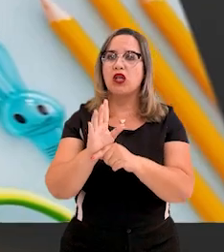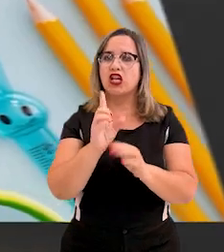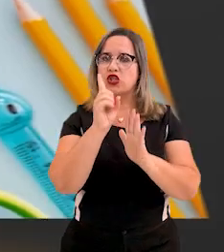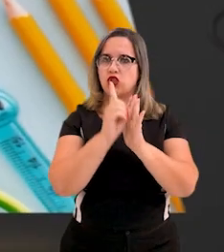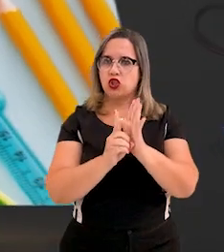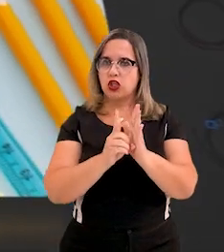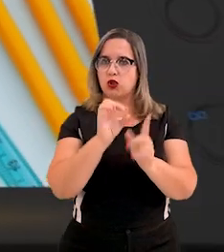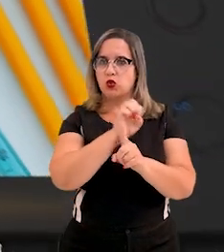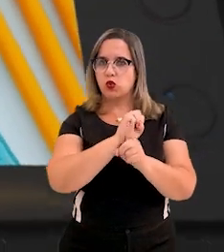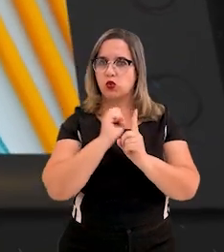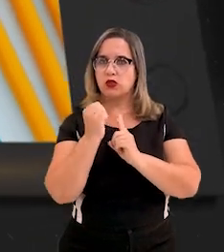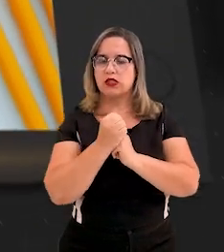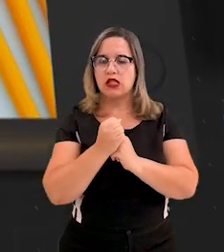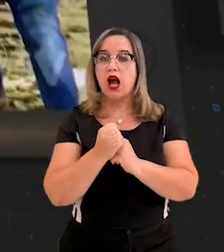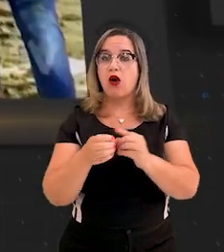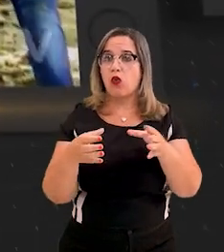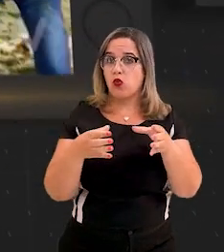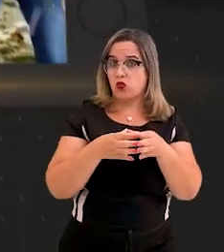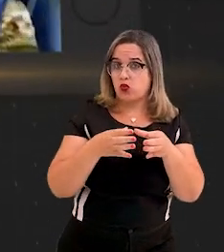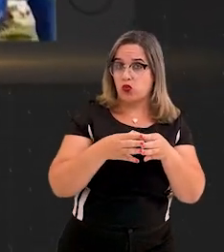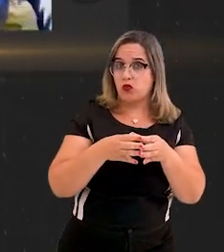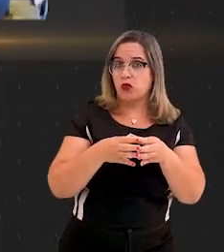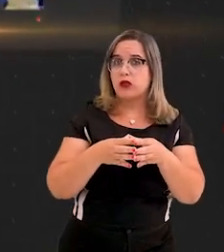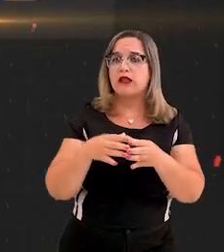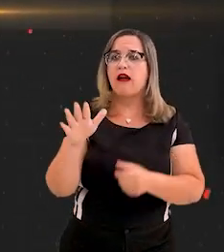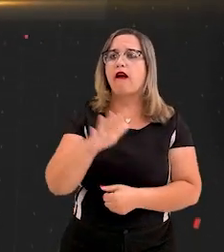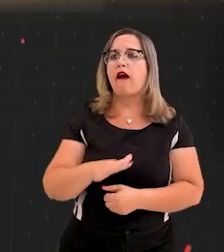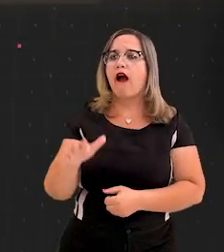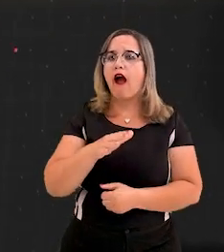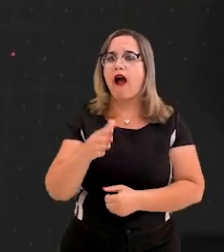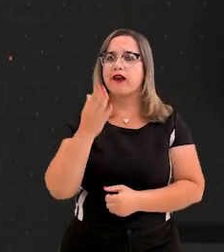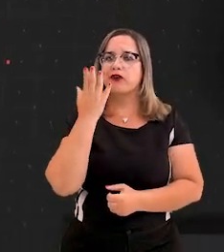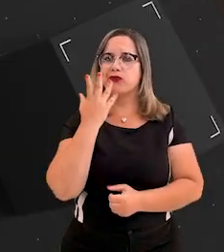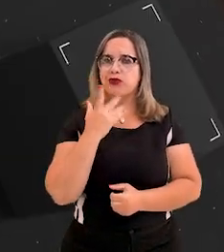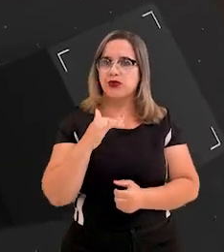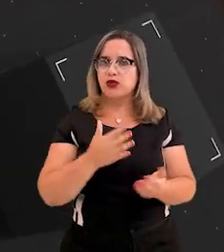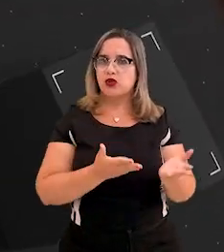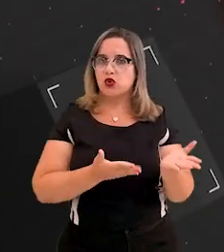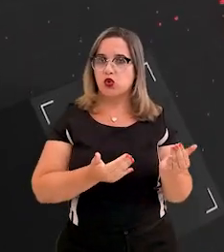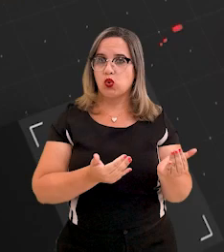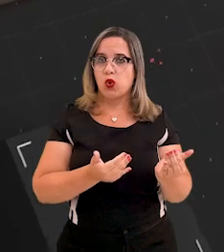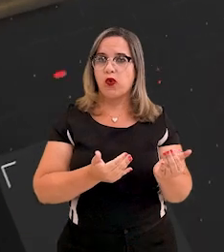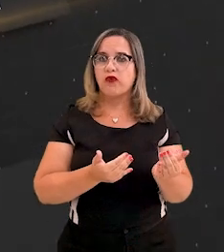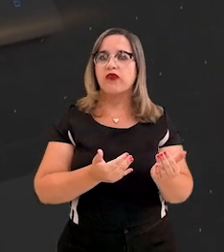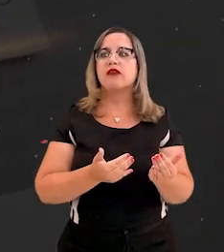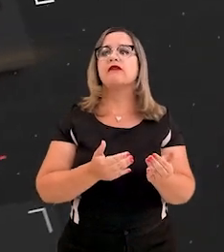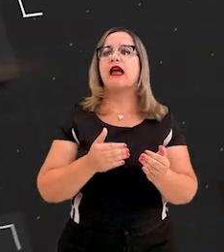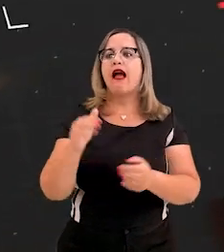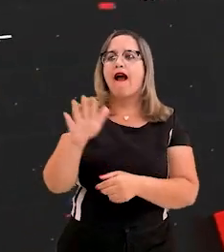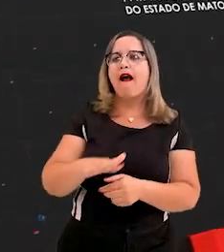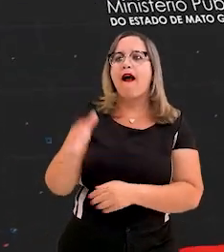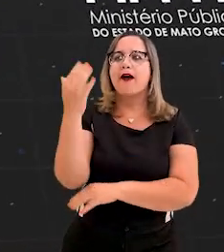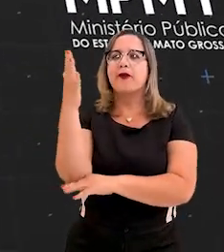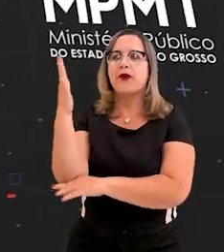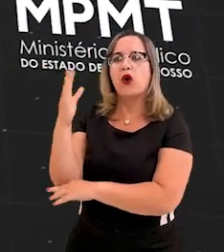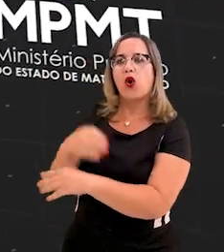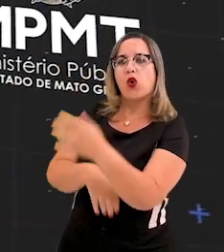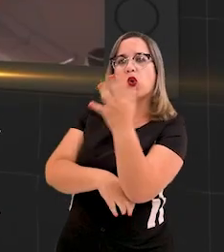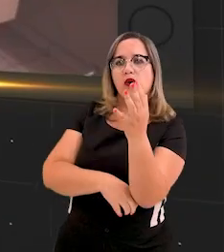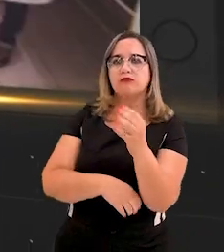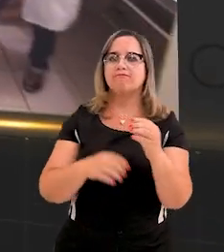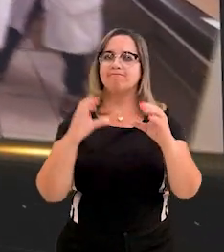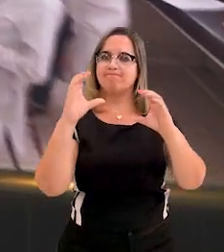dos direitos sociais e da coletividade nas áreas da infância e juventude, meio ambiente,